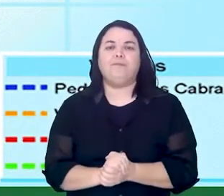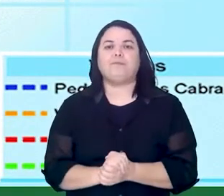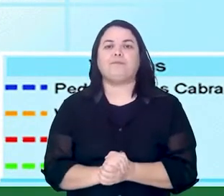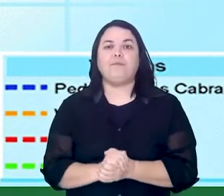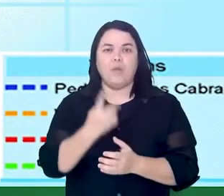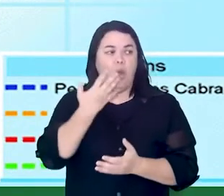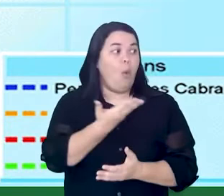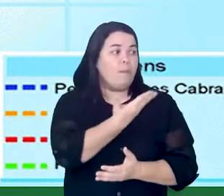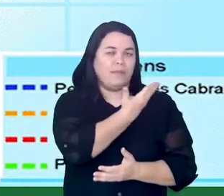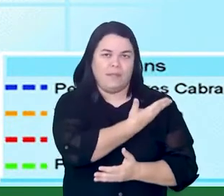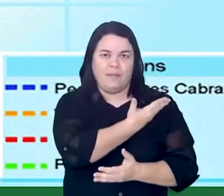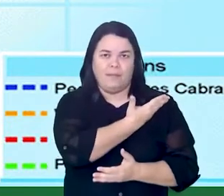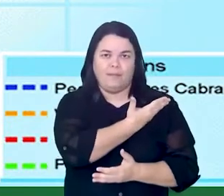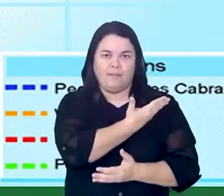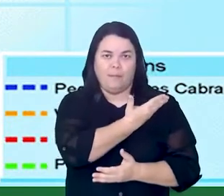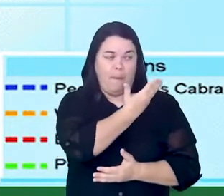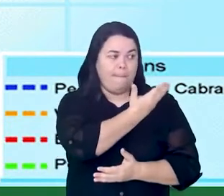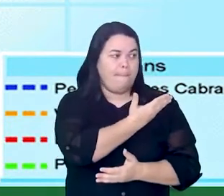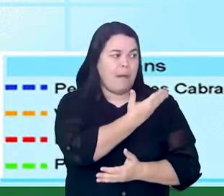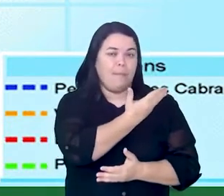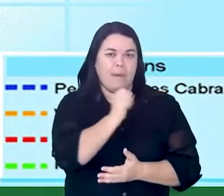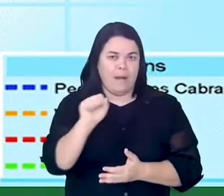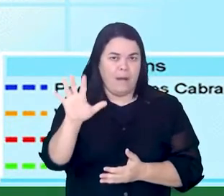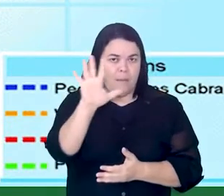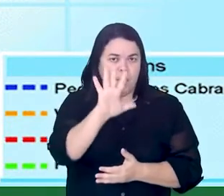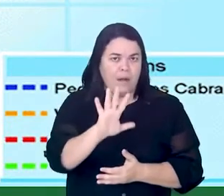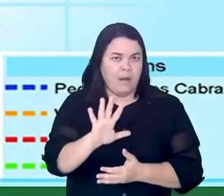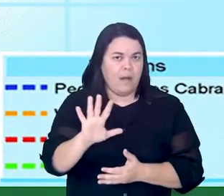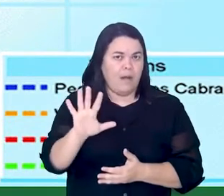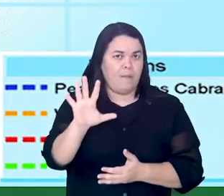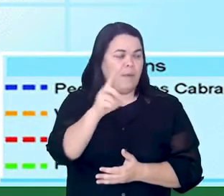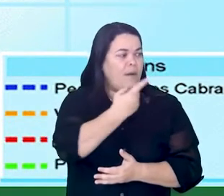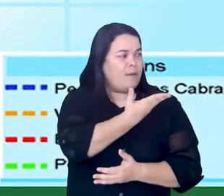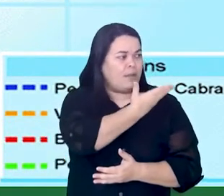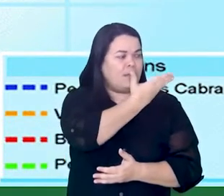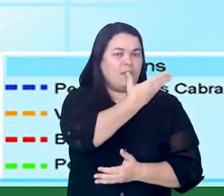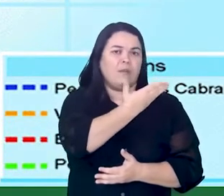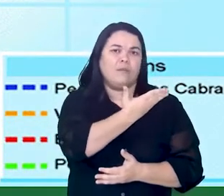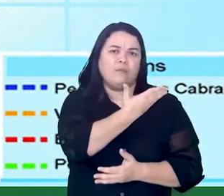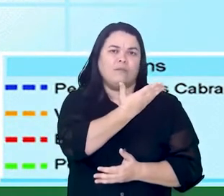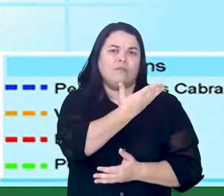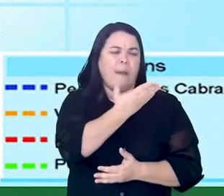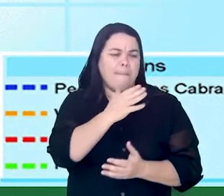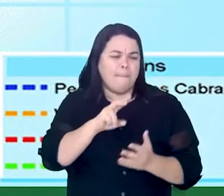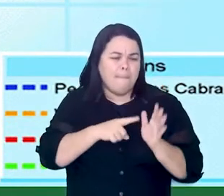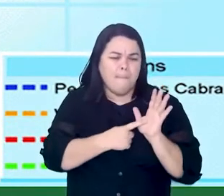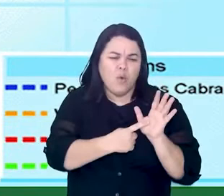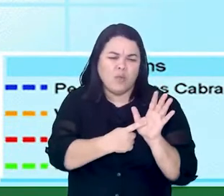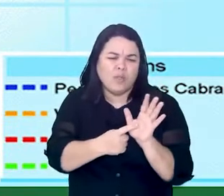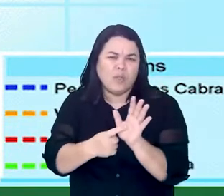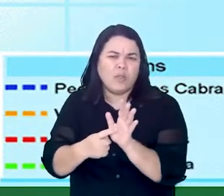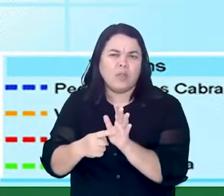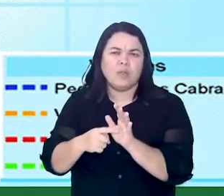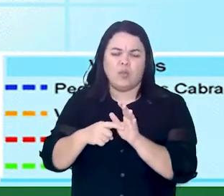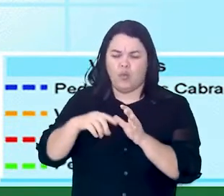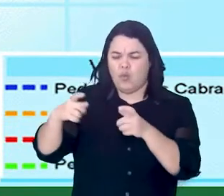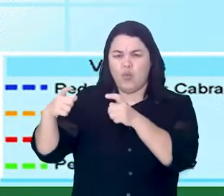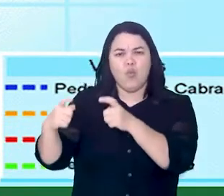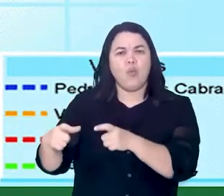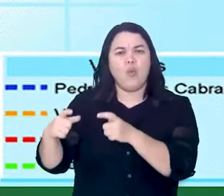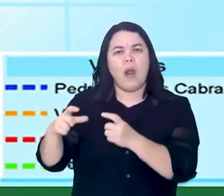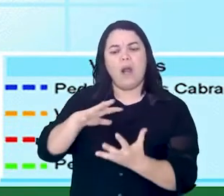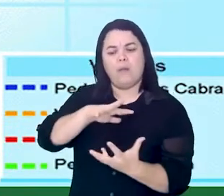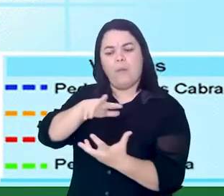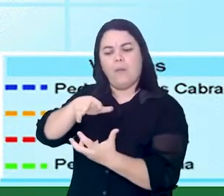observasse aqui esse mapa. Olha, o mapa tenta nos mostrar aqui um pedacinho do planeta. Nos mostrando aqui um